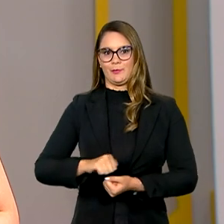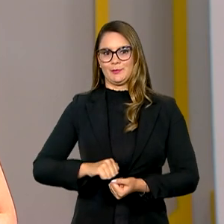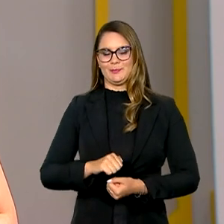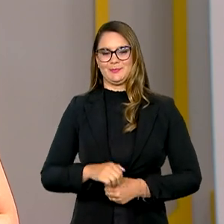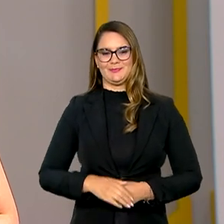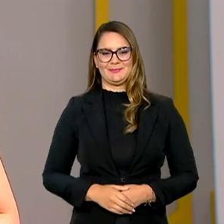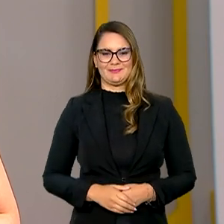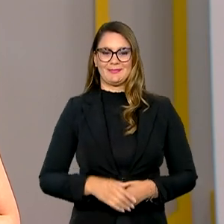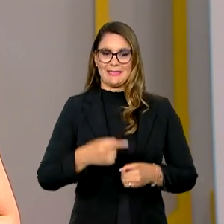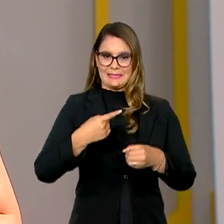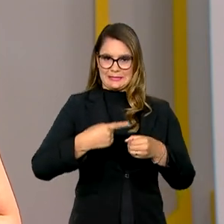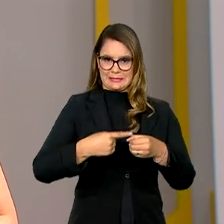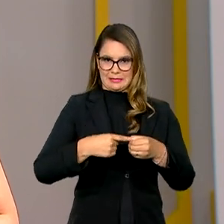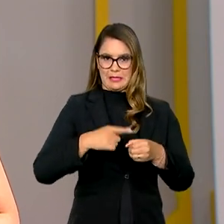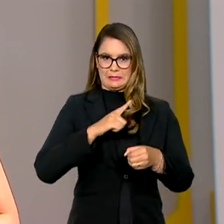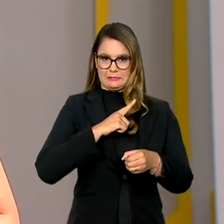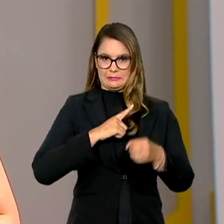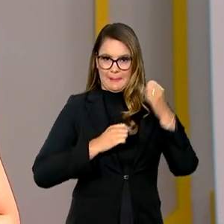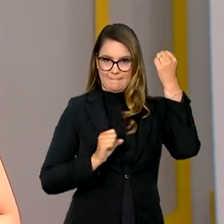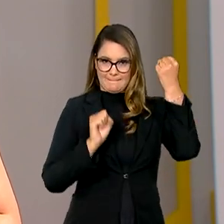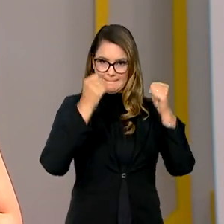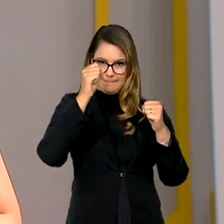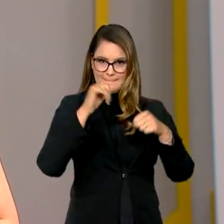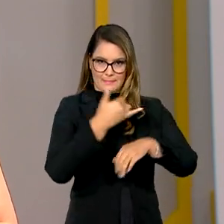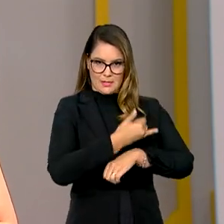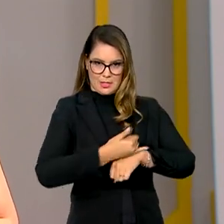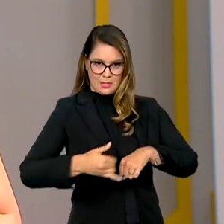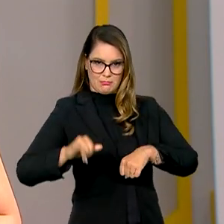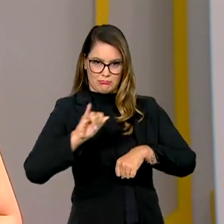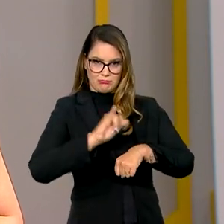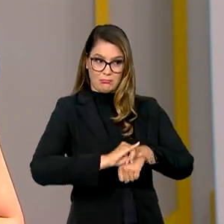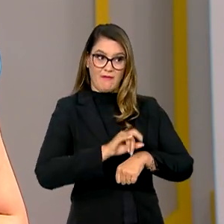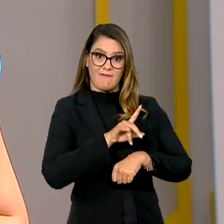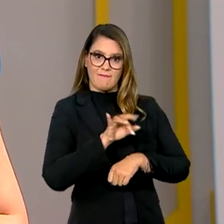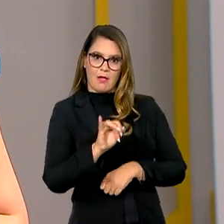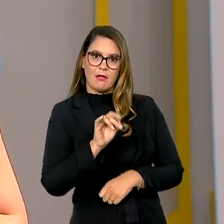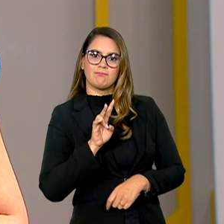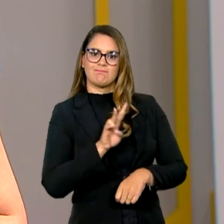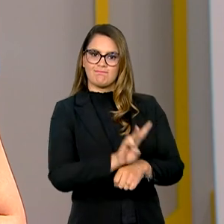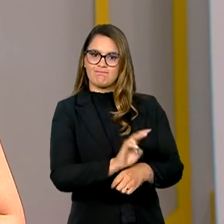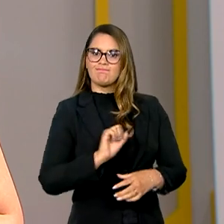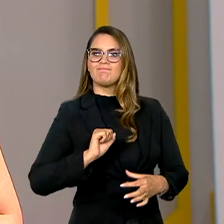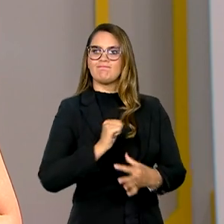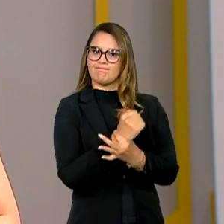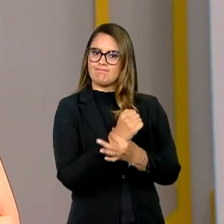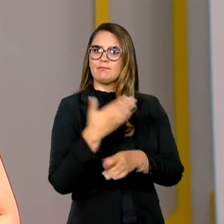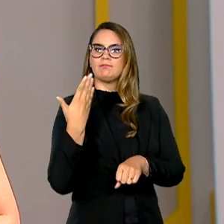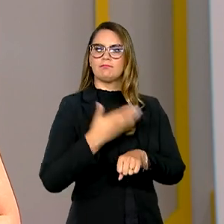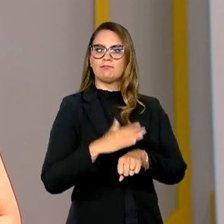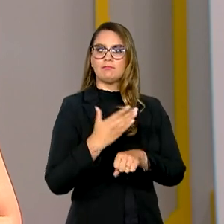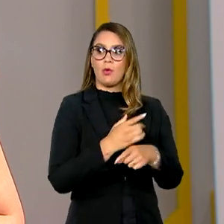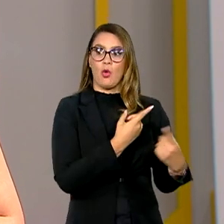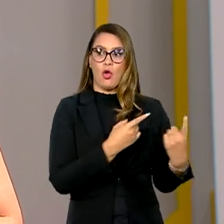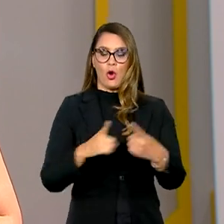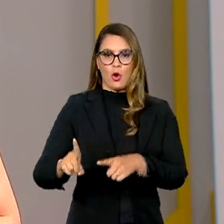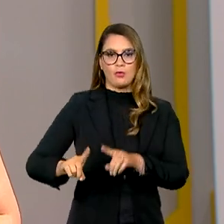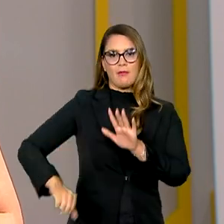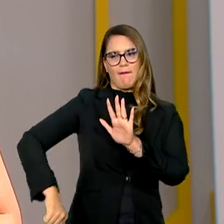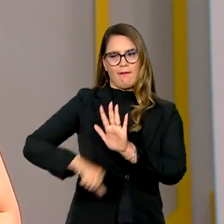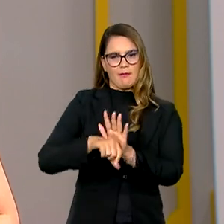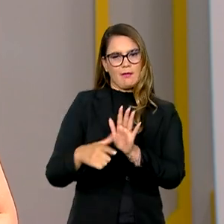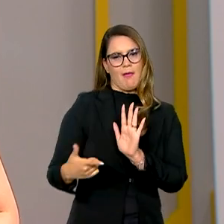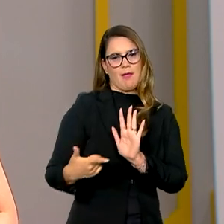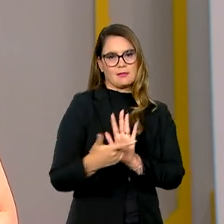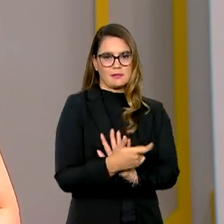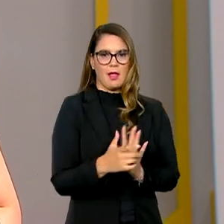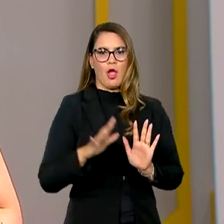Cidades com mineradoras vão receber segurança reforçada e treinamento contra ações criminosas, assaltos